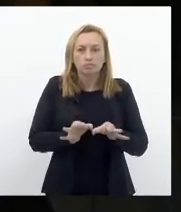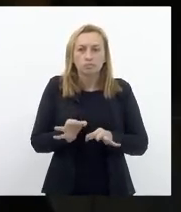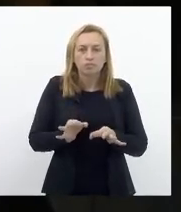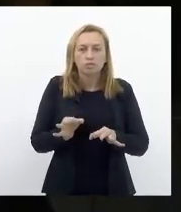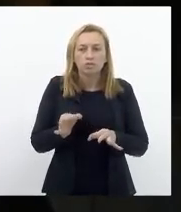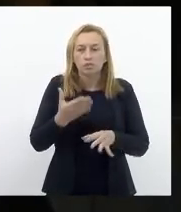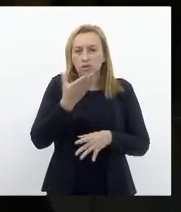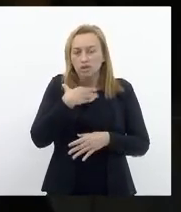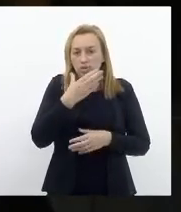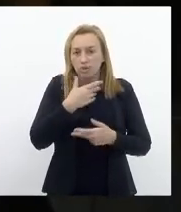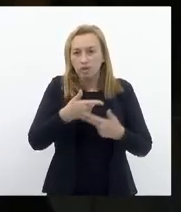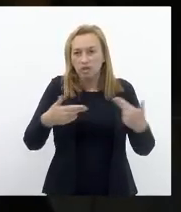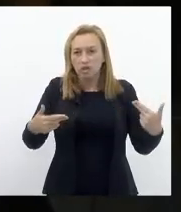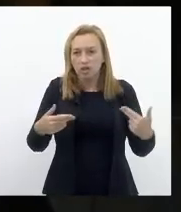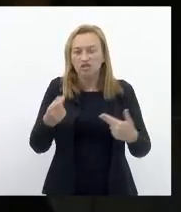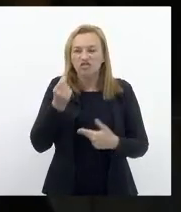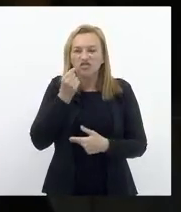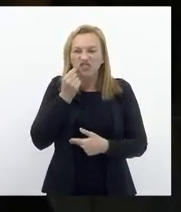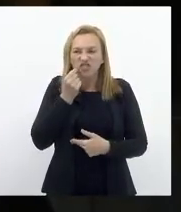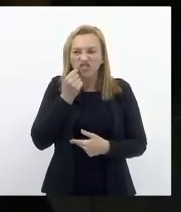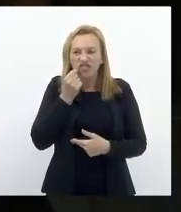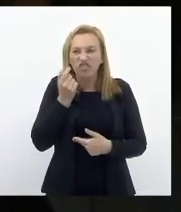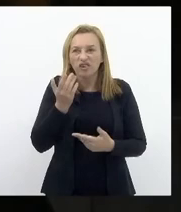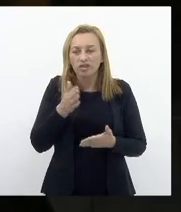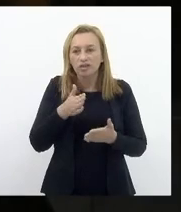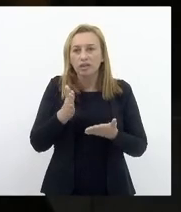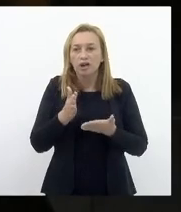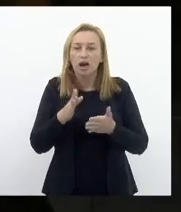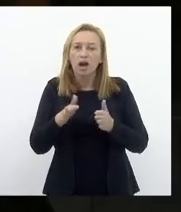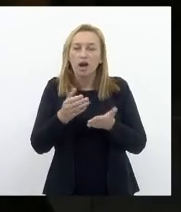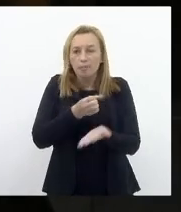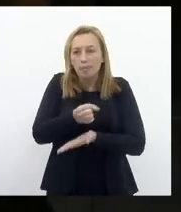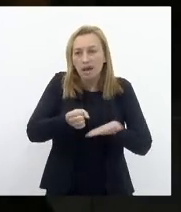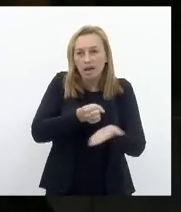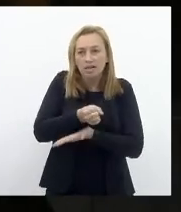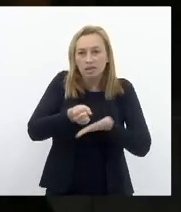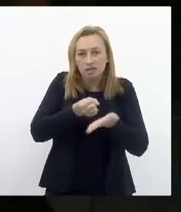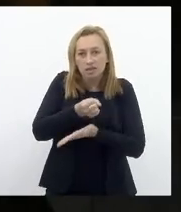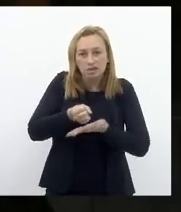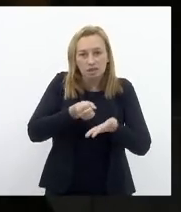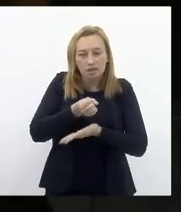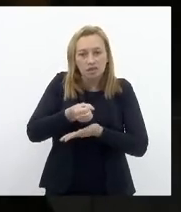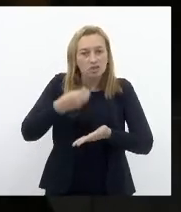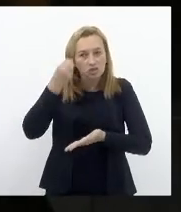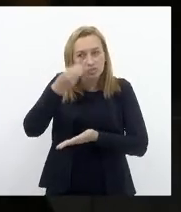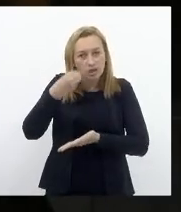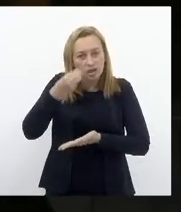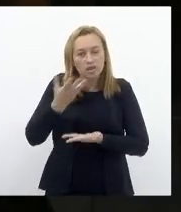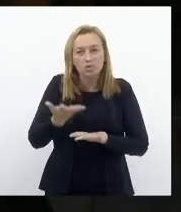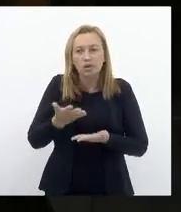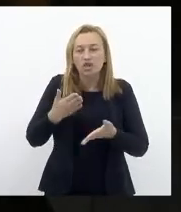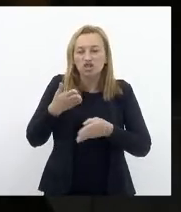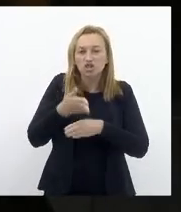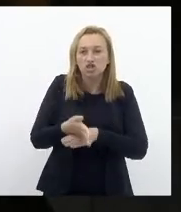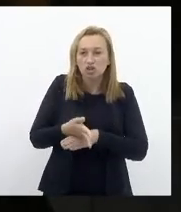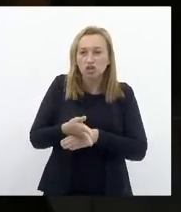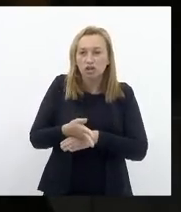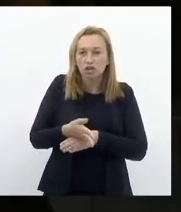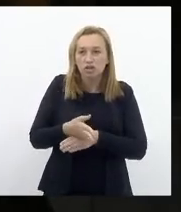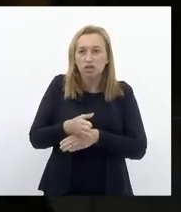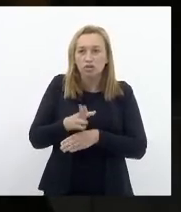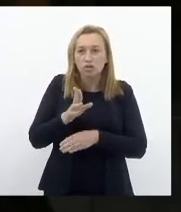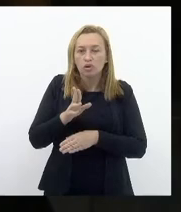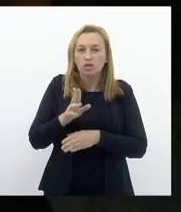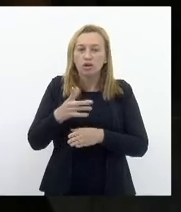animais Em geral Roedores Que são a base Das experimentações Para que se chegue Aos Imunizantes